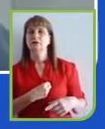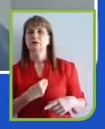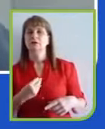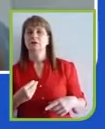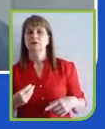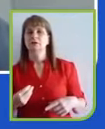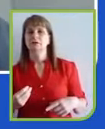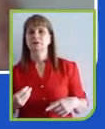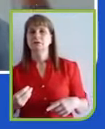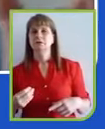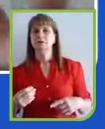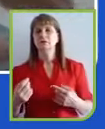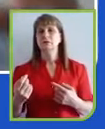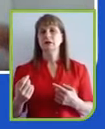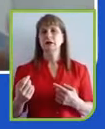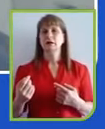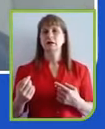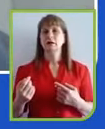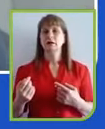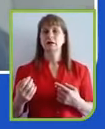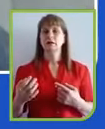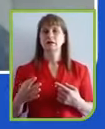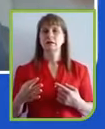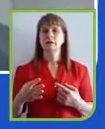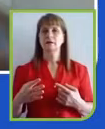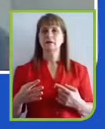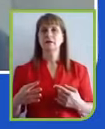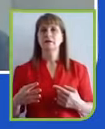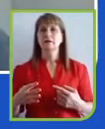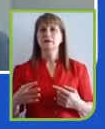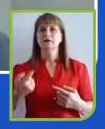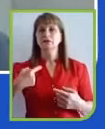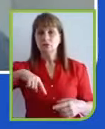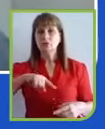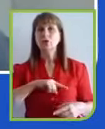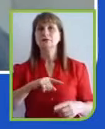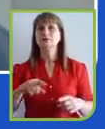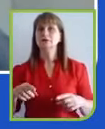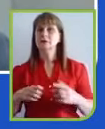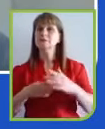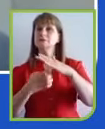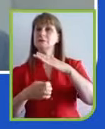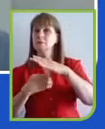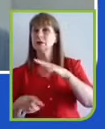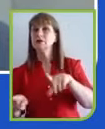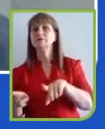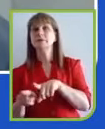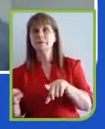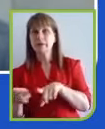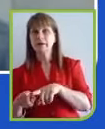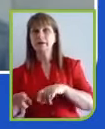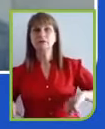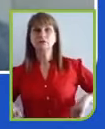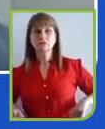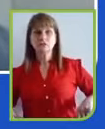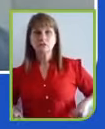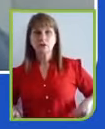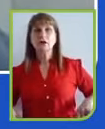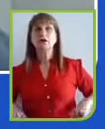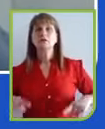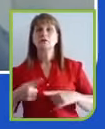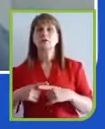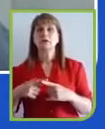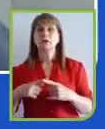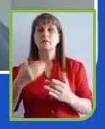as empresas, de alguma maneira, também estão vivendo isso por diversos tipos de impacto. Muitos perderam o mercado, outros ganharam o mercado, mas,